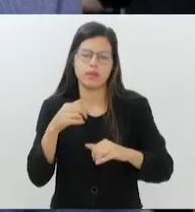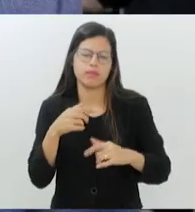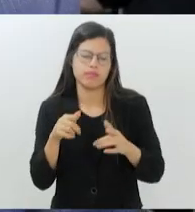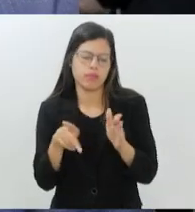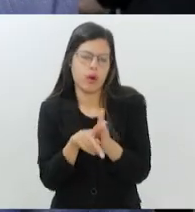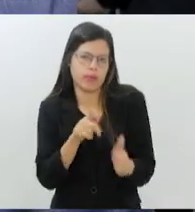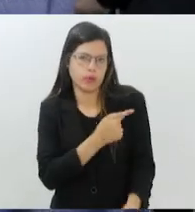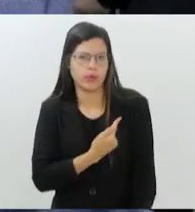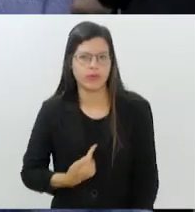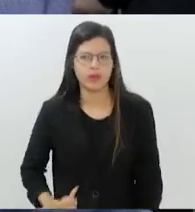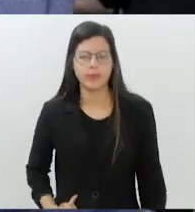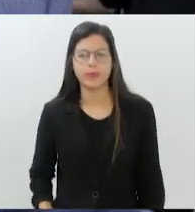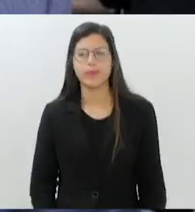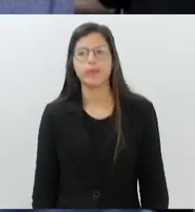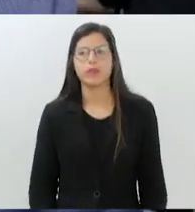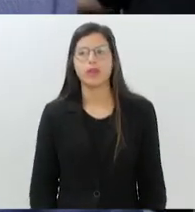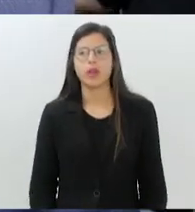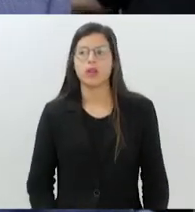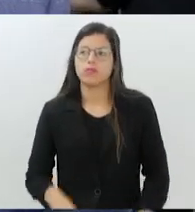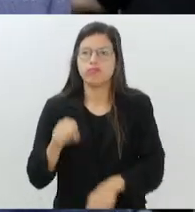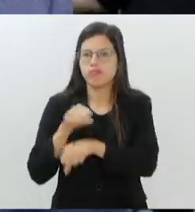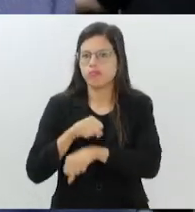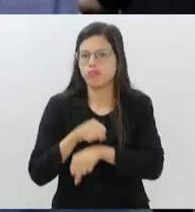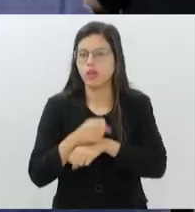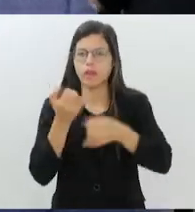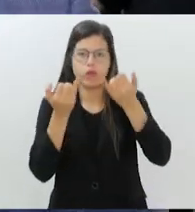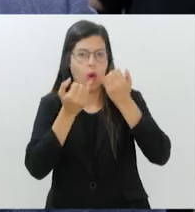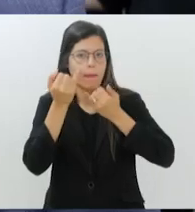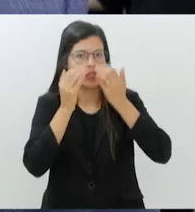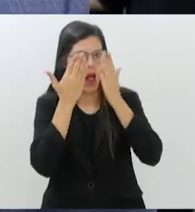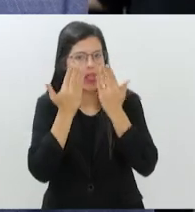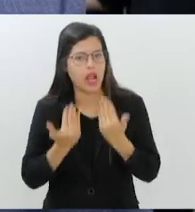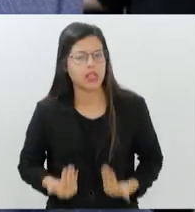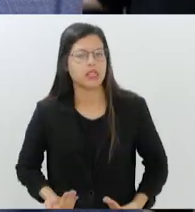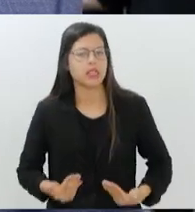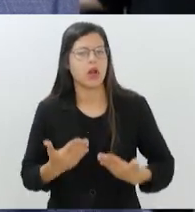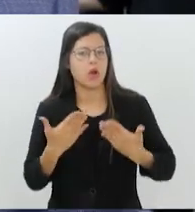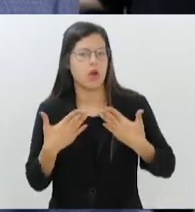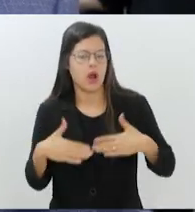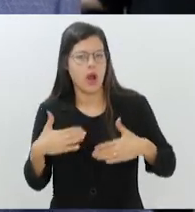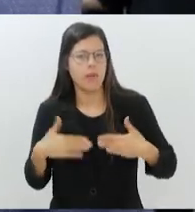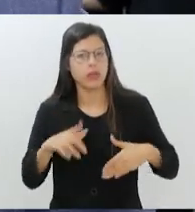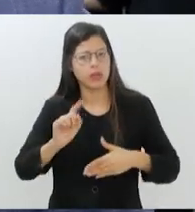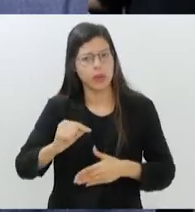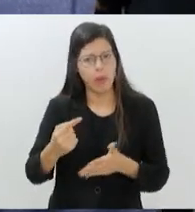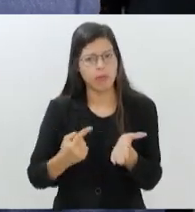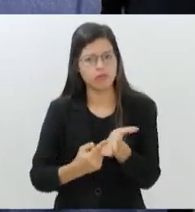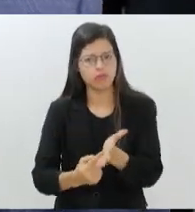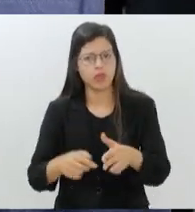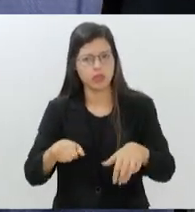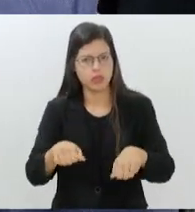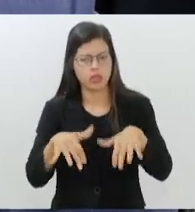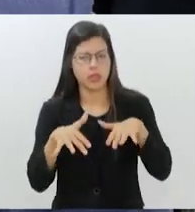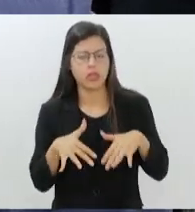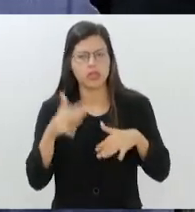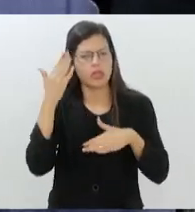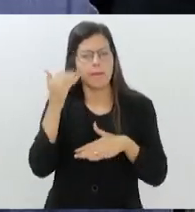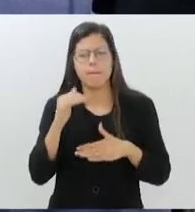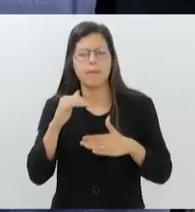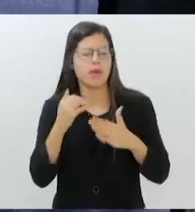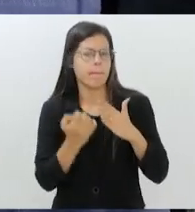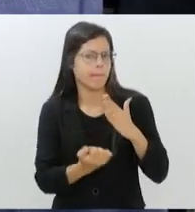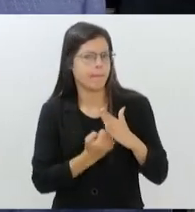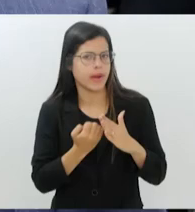A gente vai aguardar receber as informações para analisar tudo com calma e aí depois marcar a audiência. Para a gente saber quais são as empresas, se elas